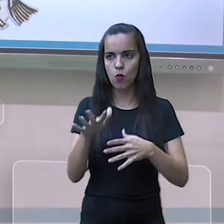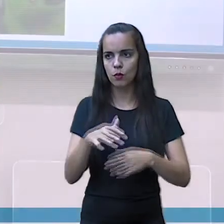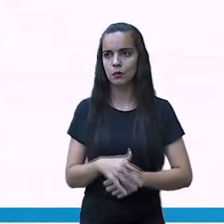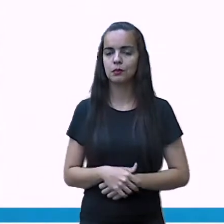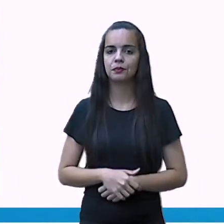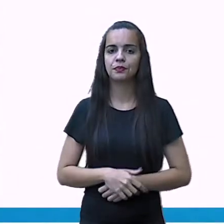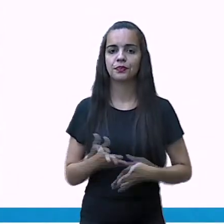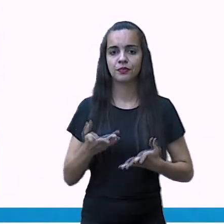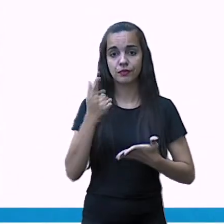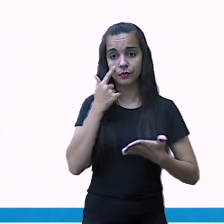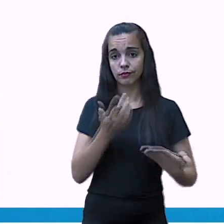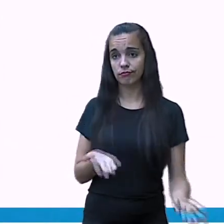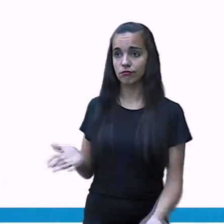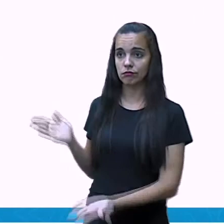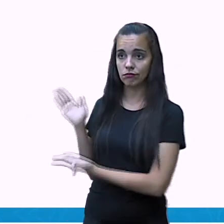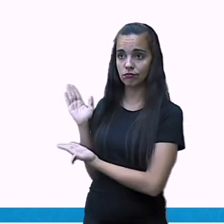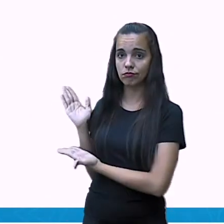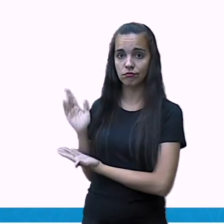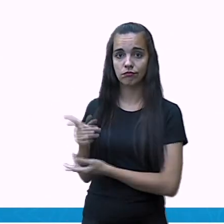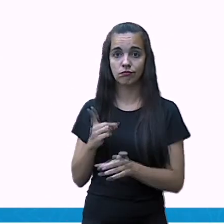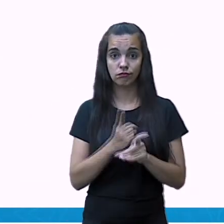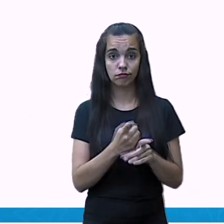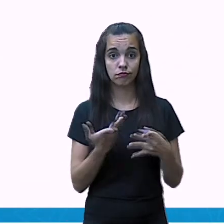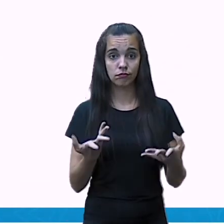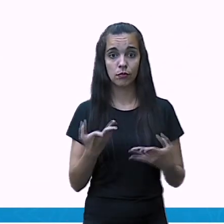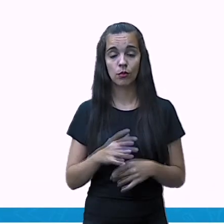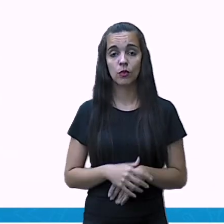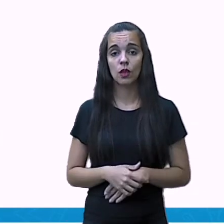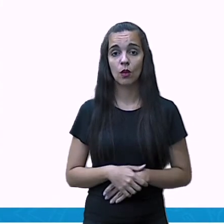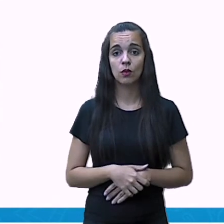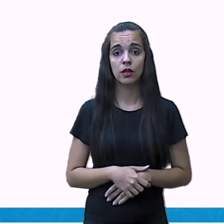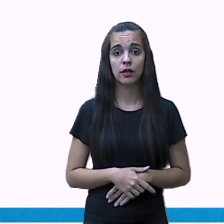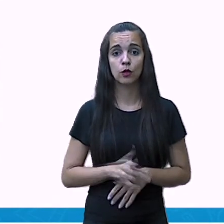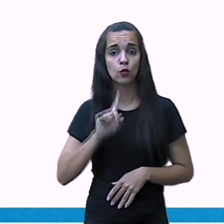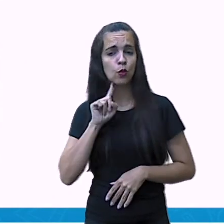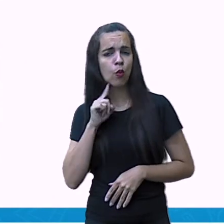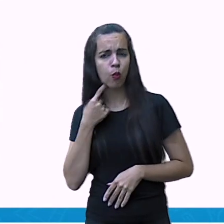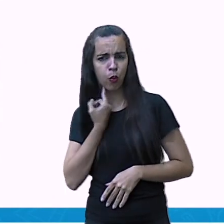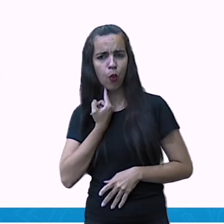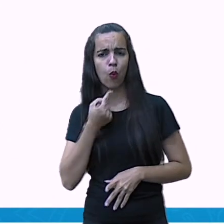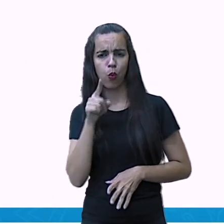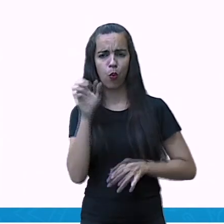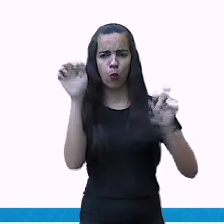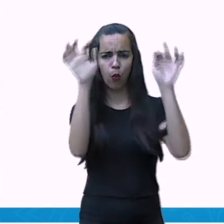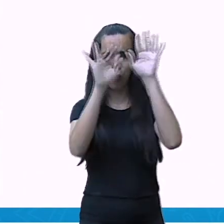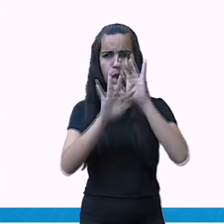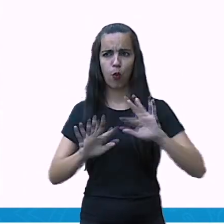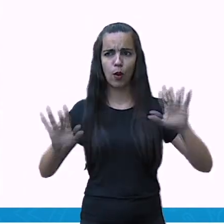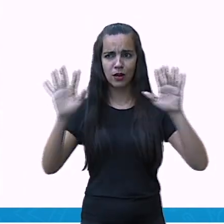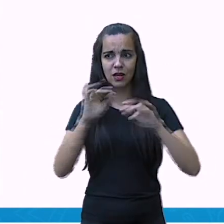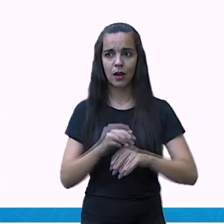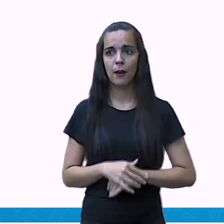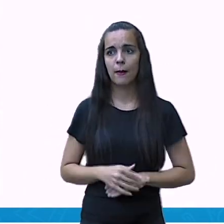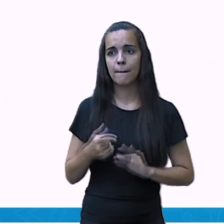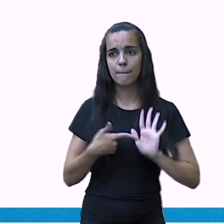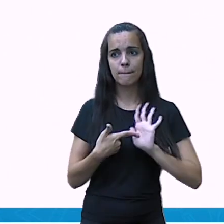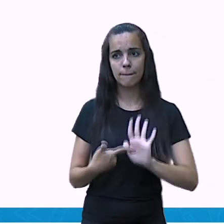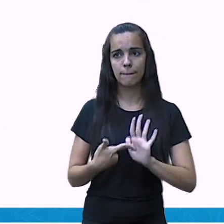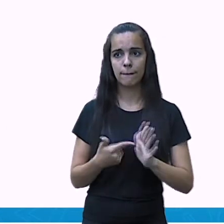E aqui nós temos mais uma animação, né? Mostrando